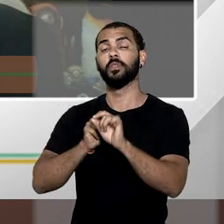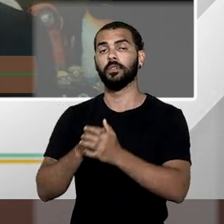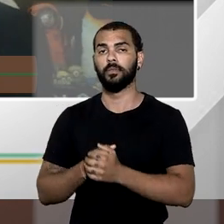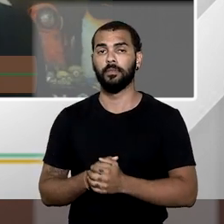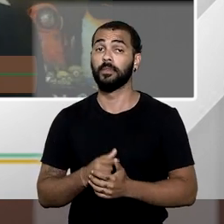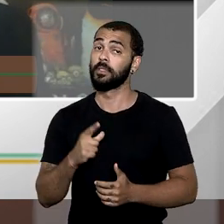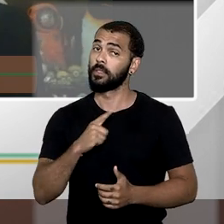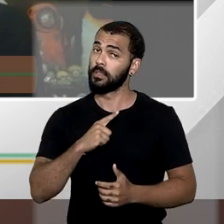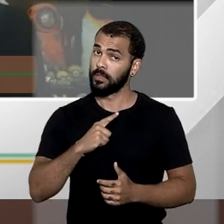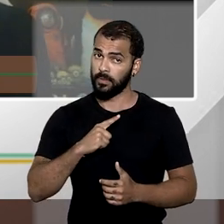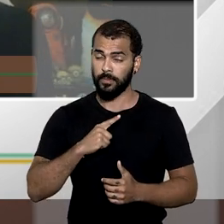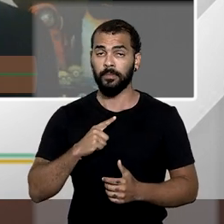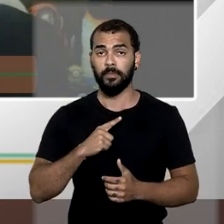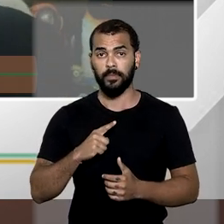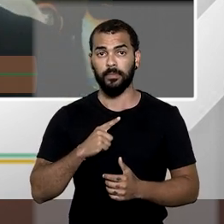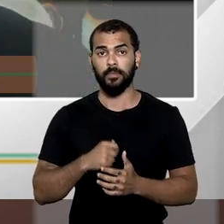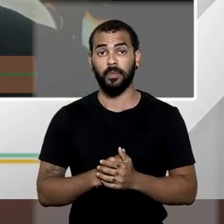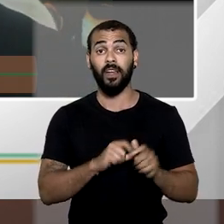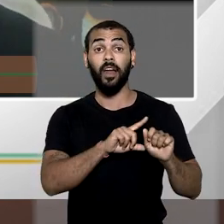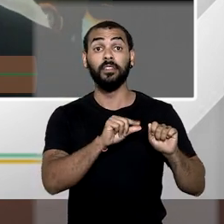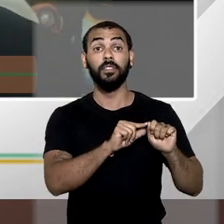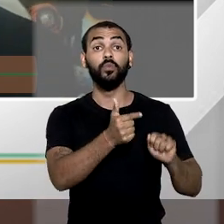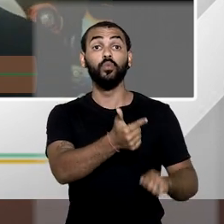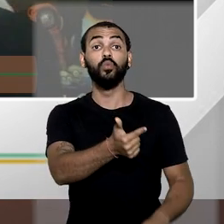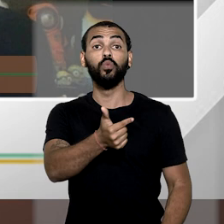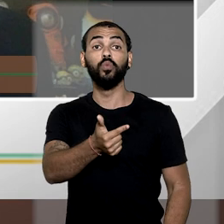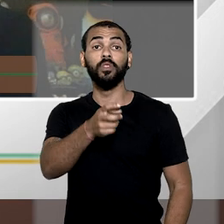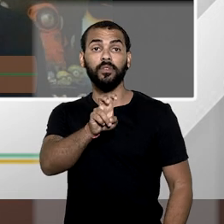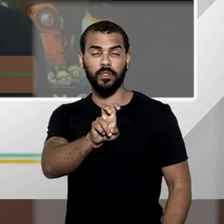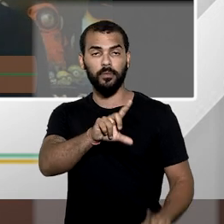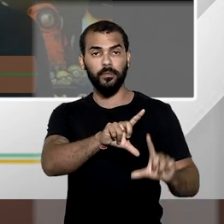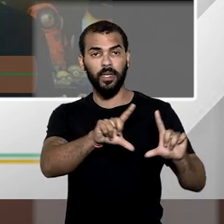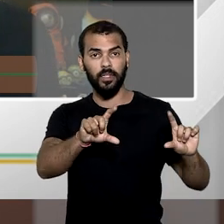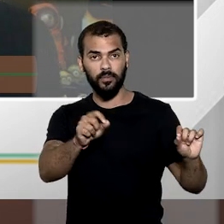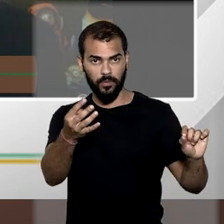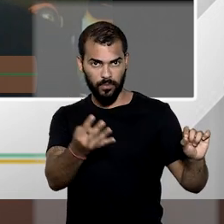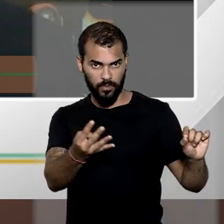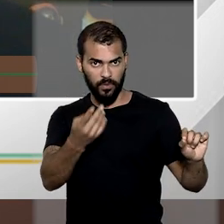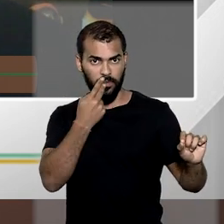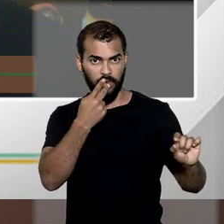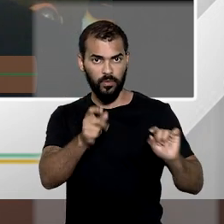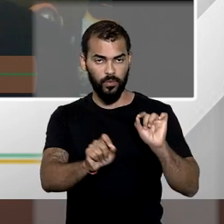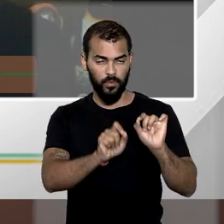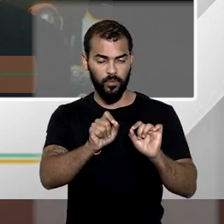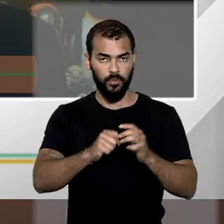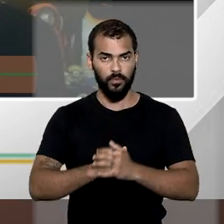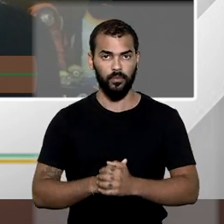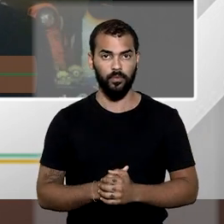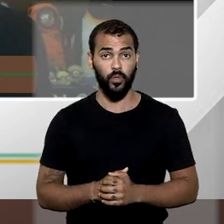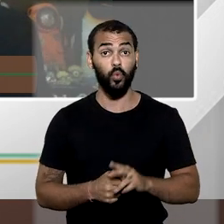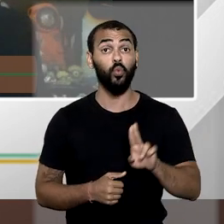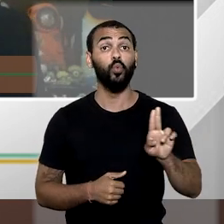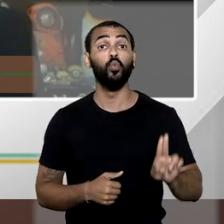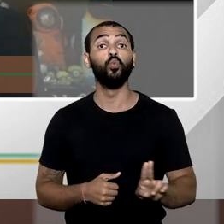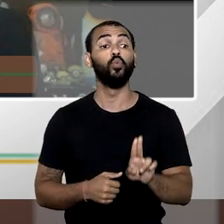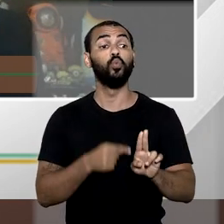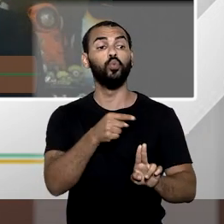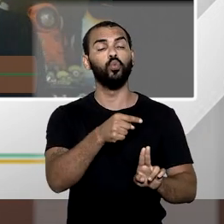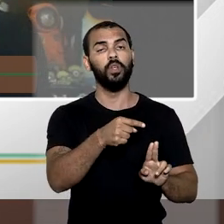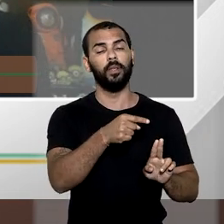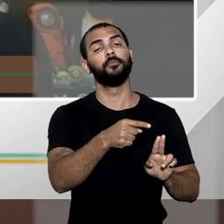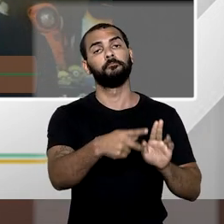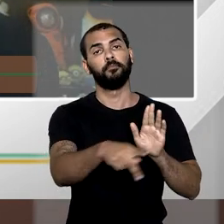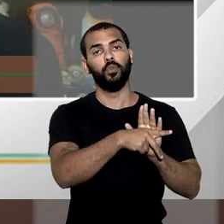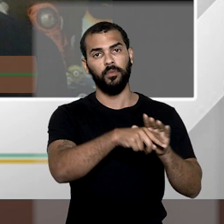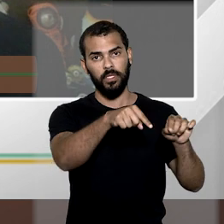especificamente o artigo 225, parágrafo 4º, segundo o qual o uso da propriedade